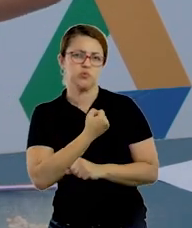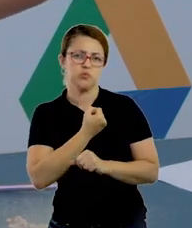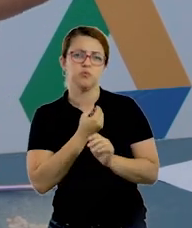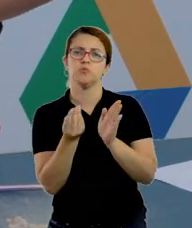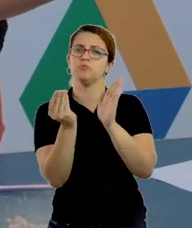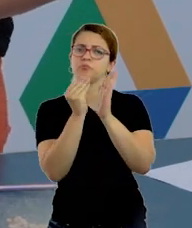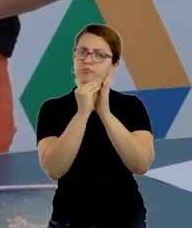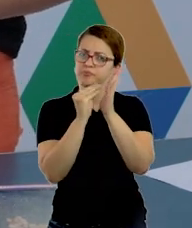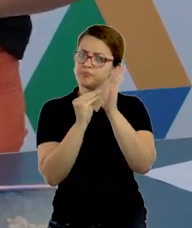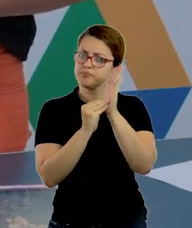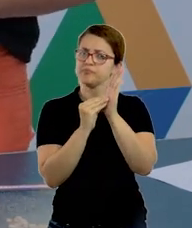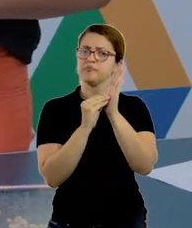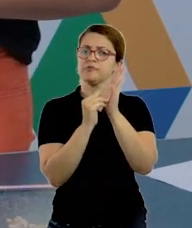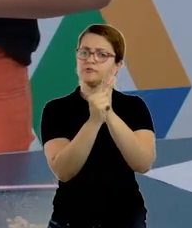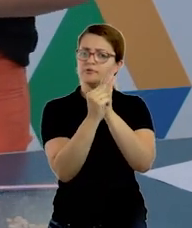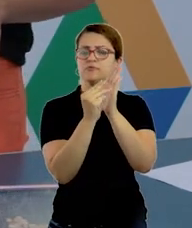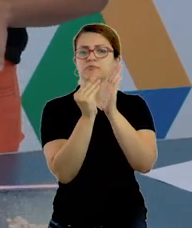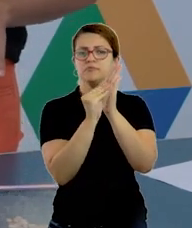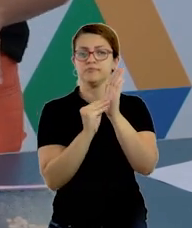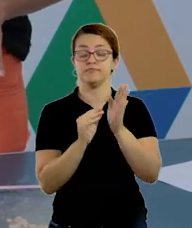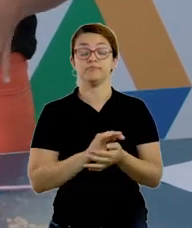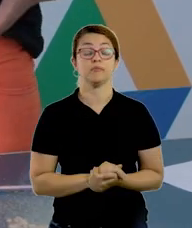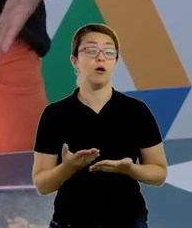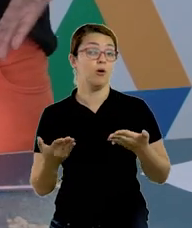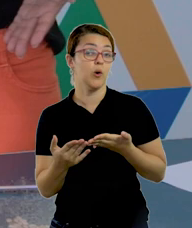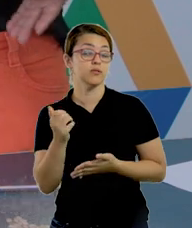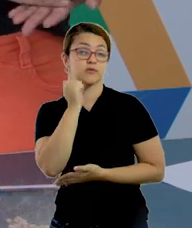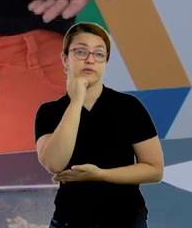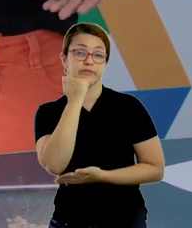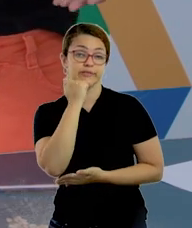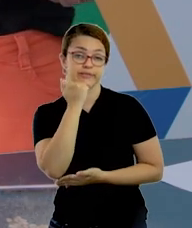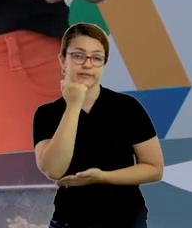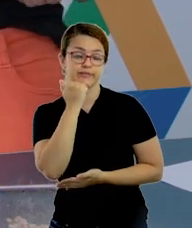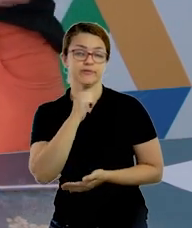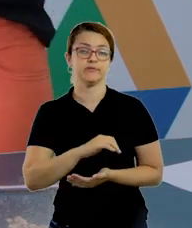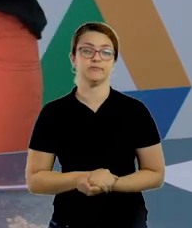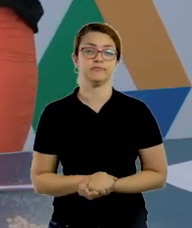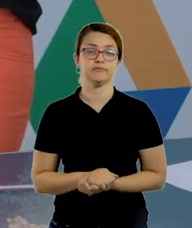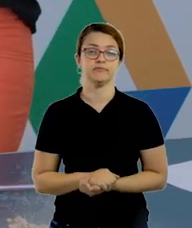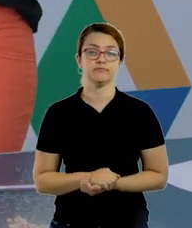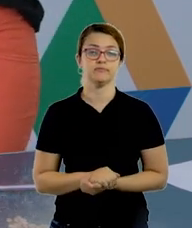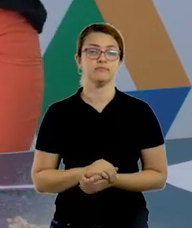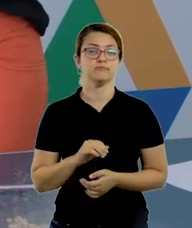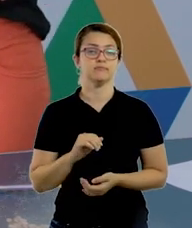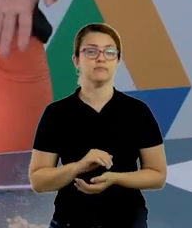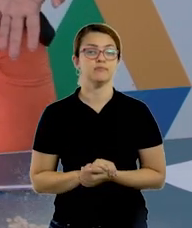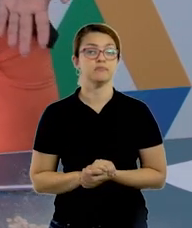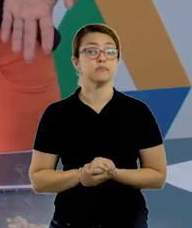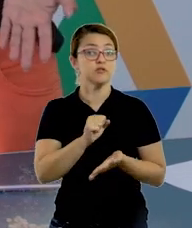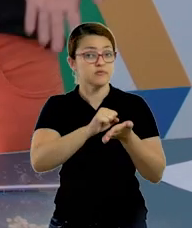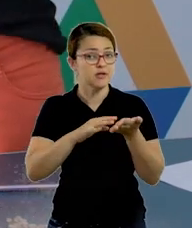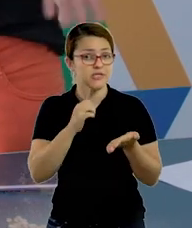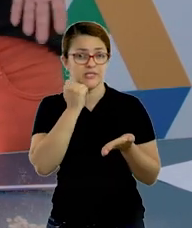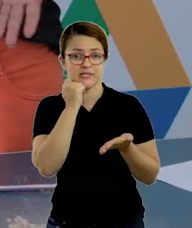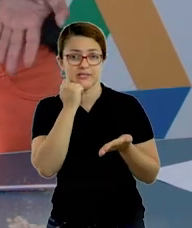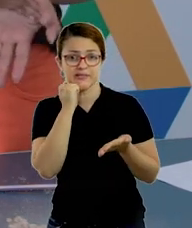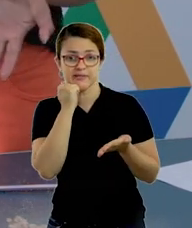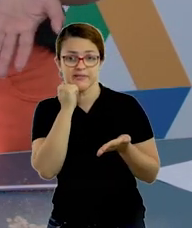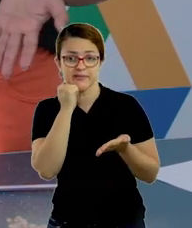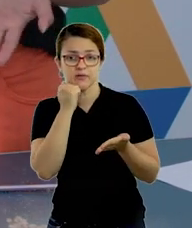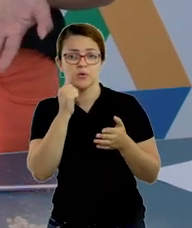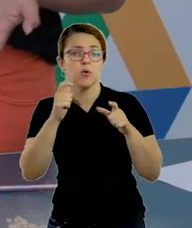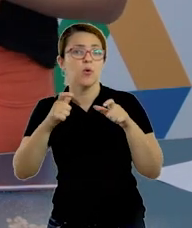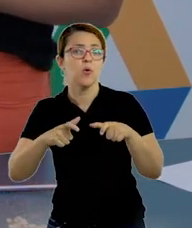E agora, temos as atividades de ciências. Nas atividades de ciências, nós vamos falar sobre o lugar onde vocês moram, tá? Mais